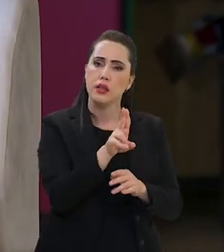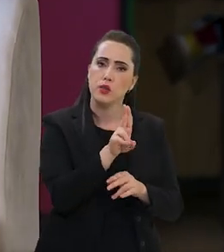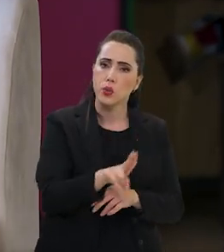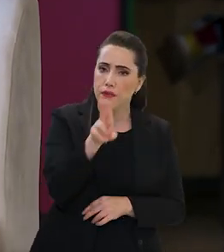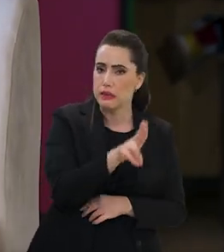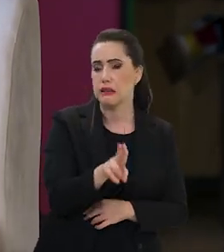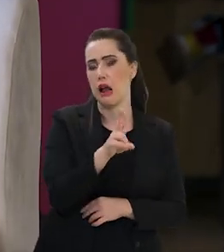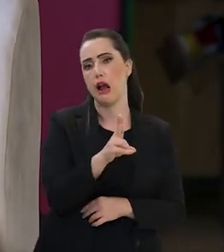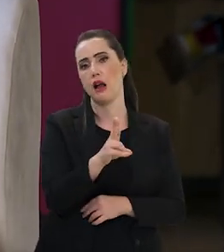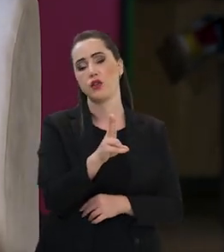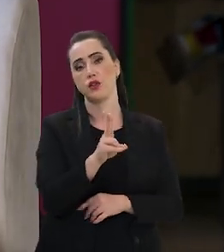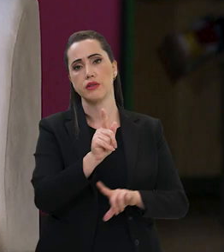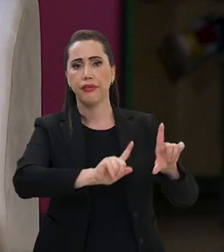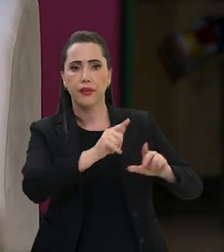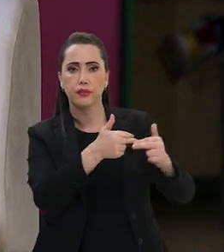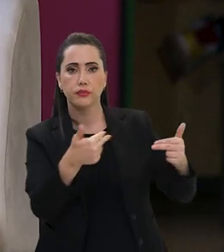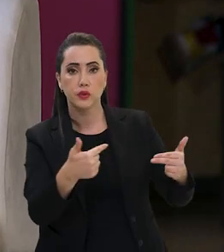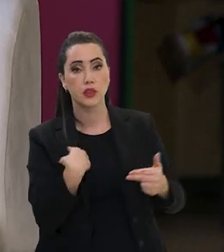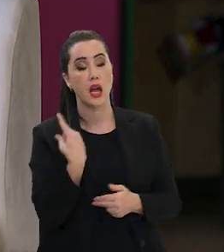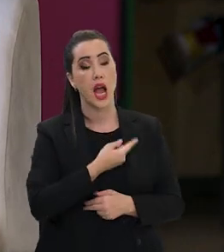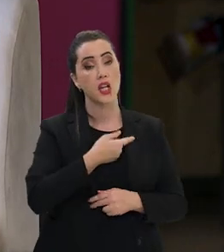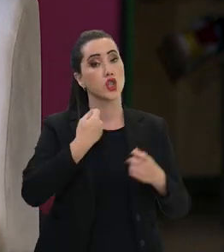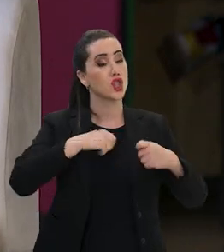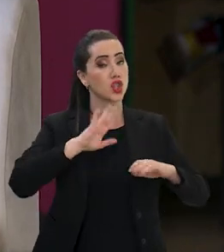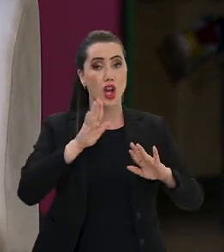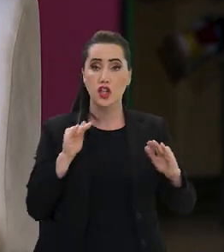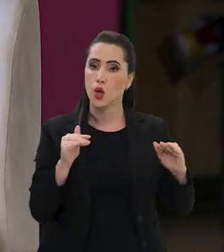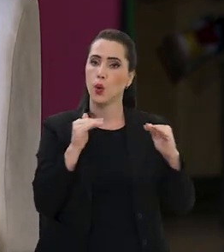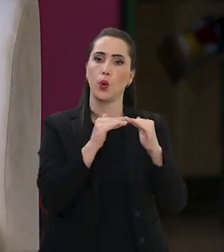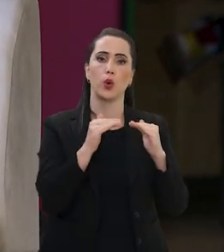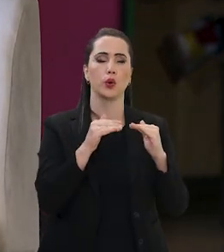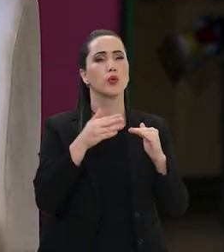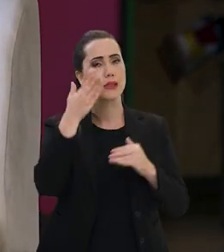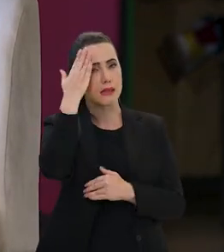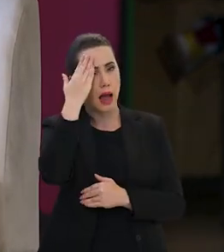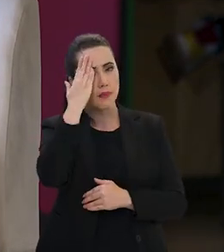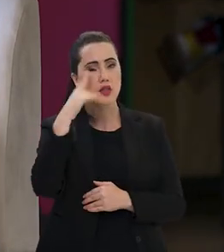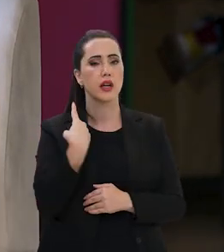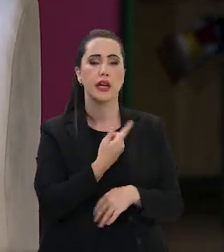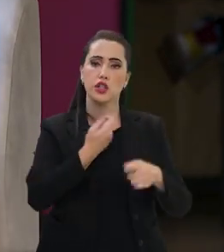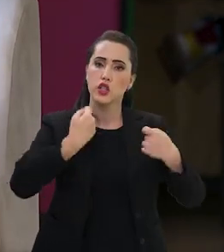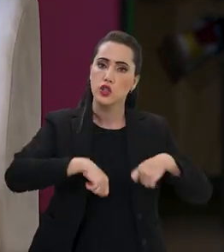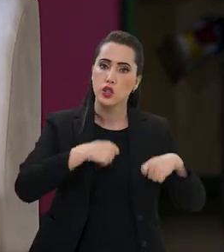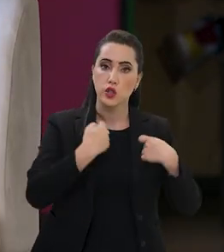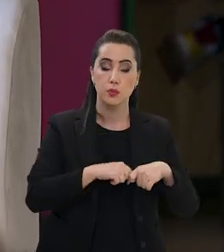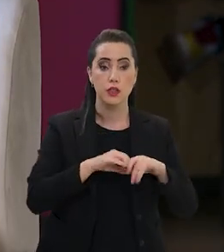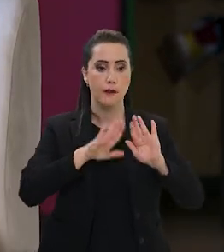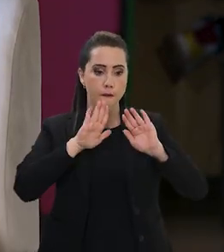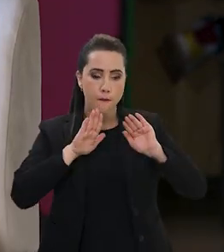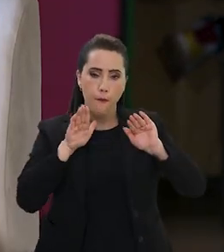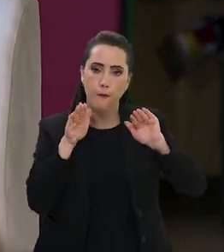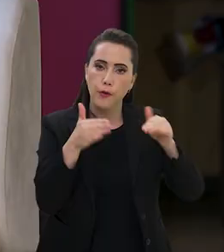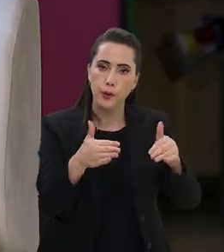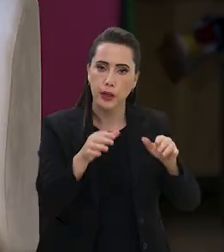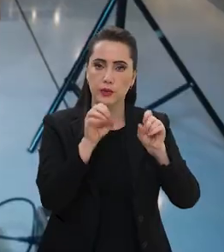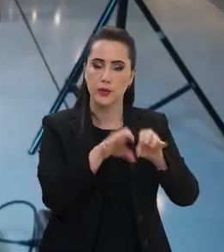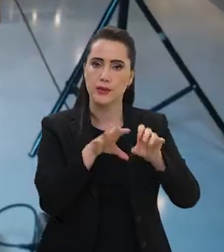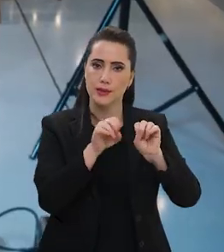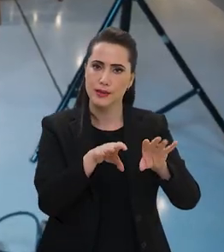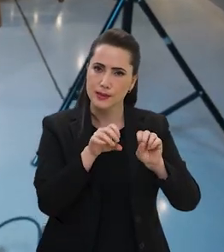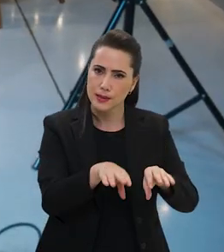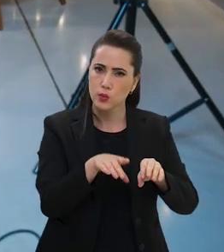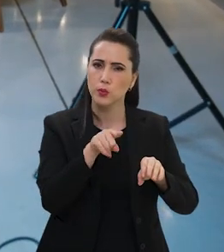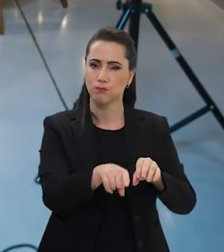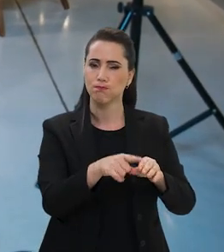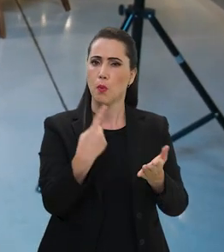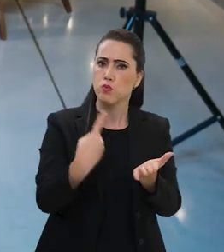todos nós, acho que já temos um consenso de que a gente precisa, de fato, abraçar a causa da educação com muita